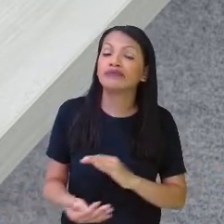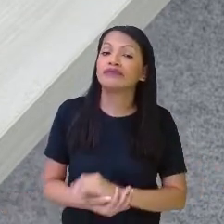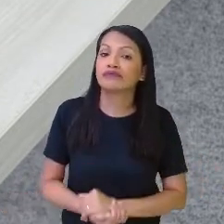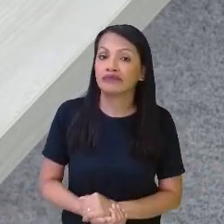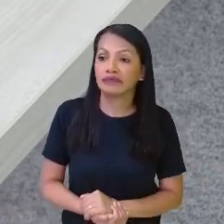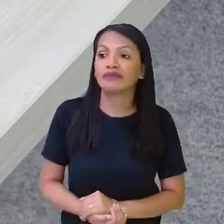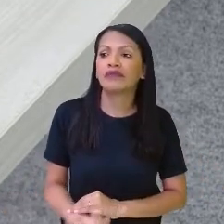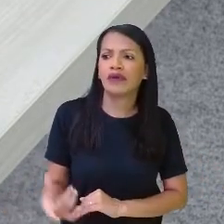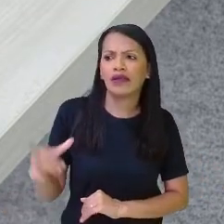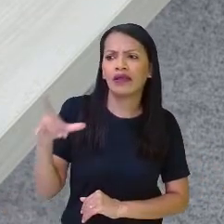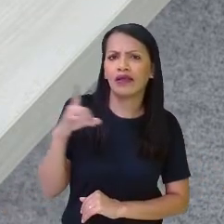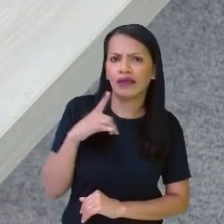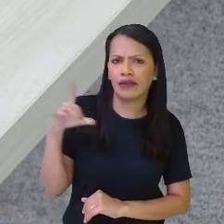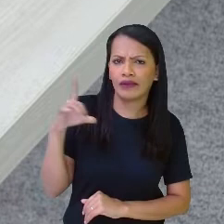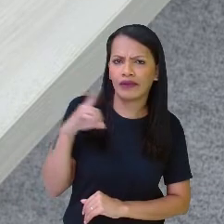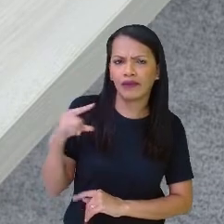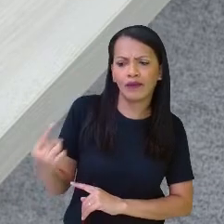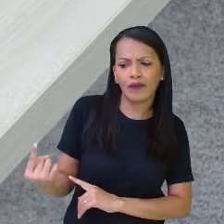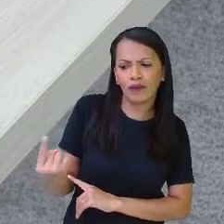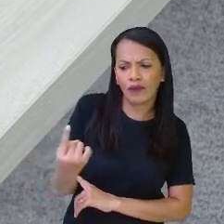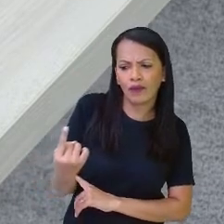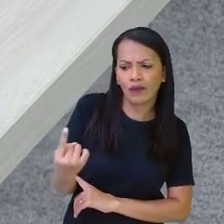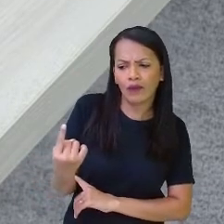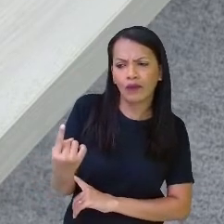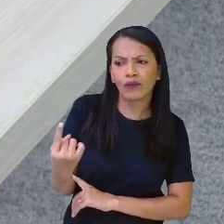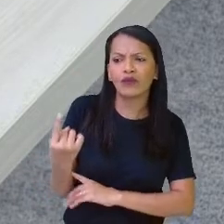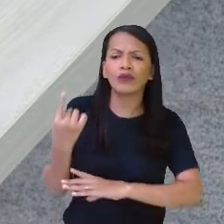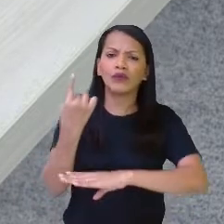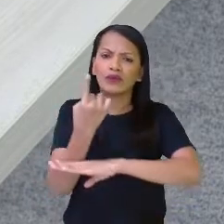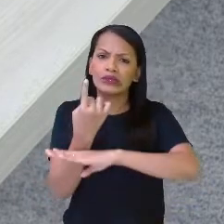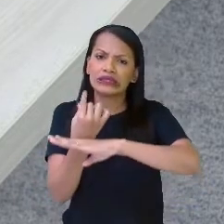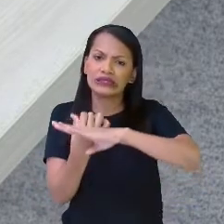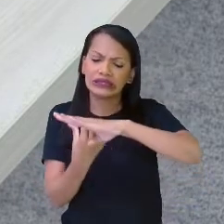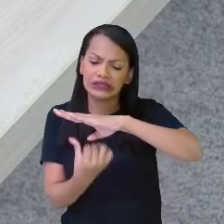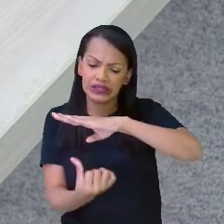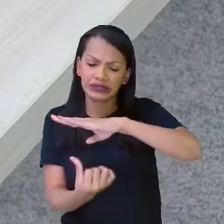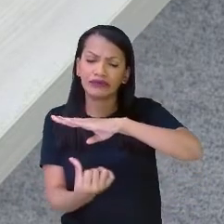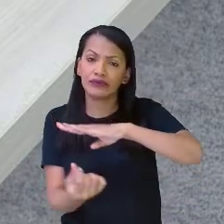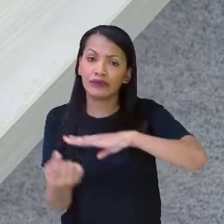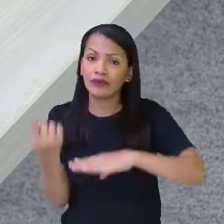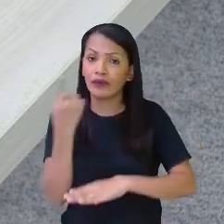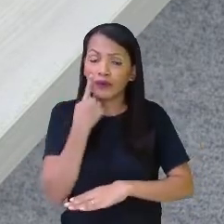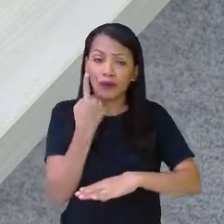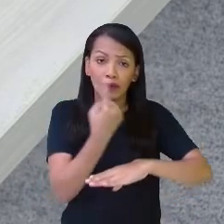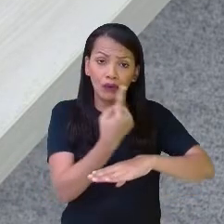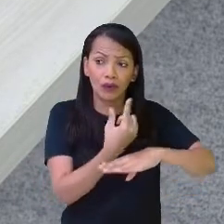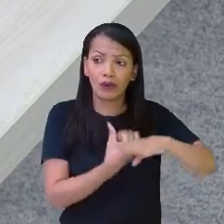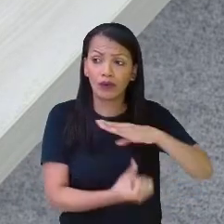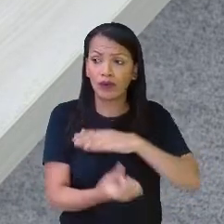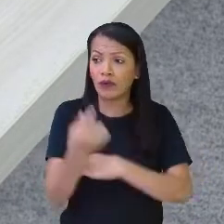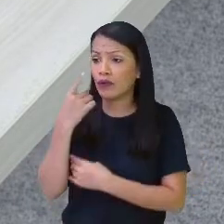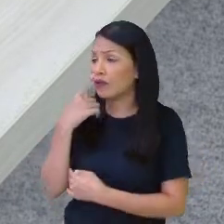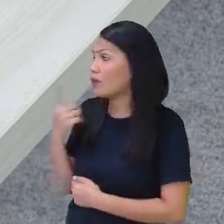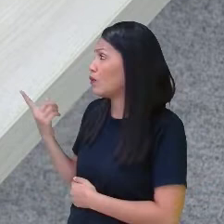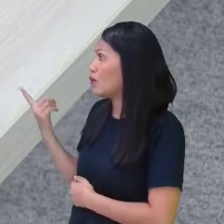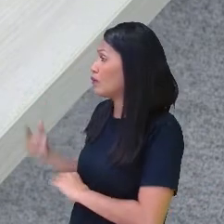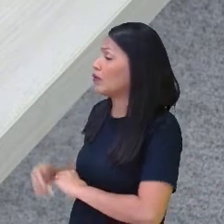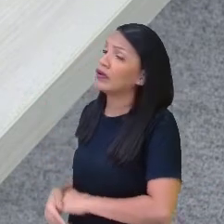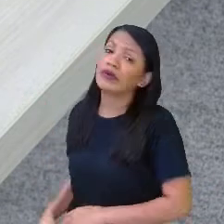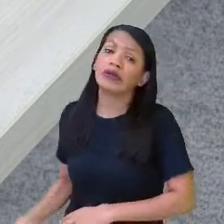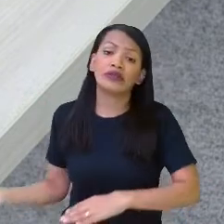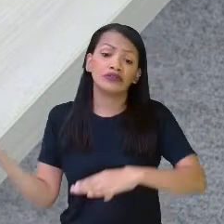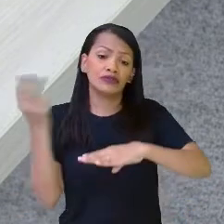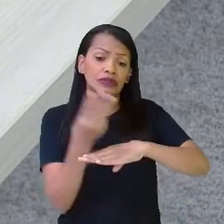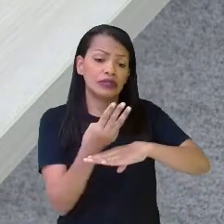aqui eu tenho 1 sexto e aqui eu tenho 2 sextos. Aqui eu tenho, se eu fosse juntar